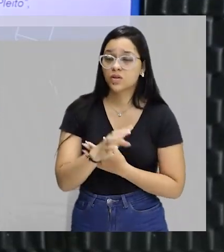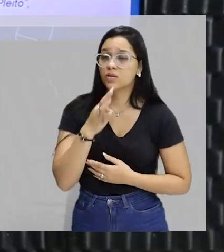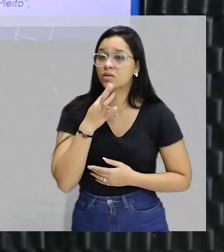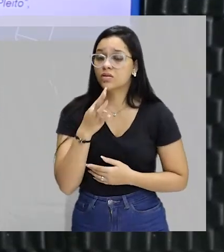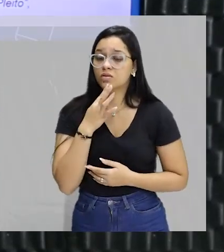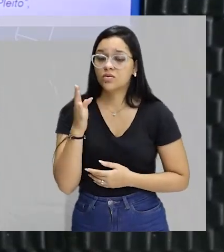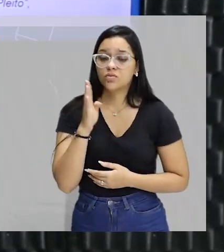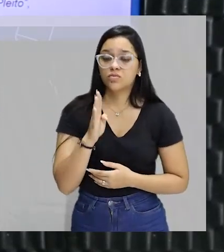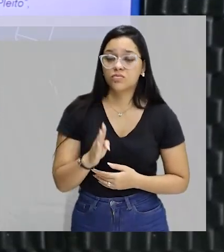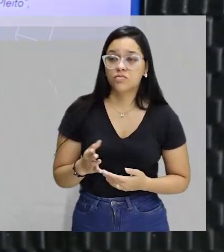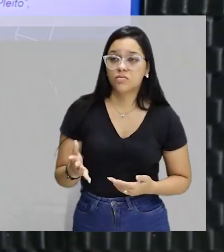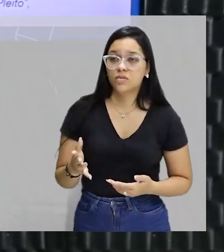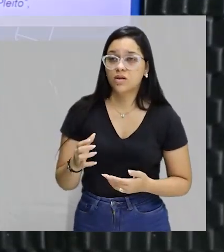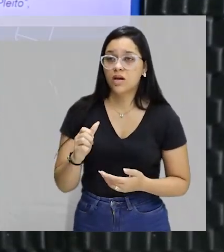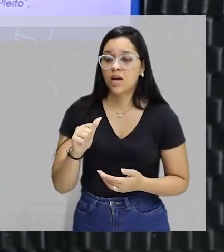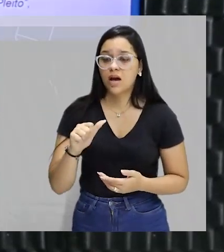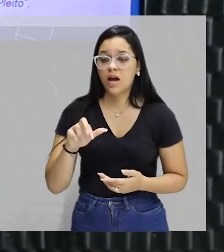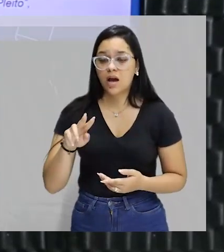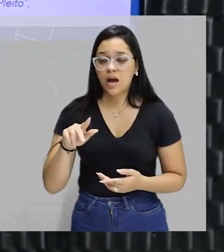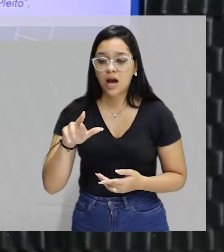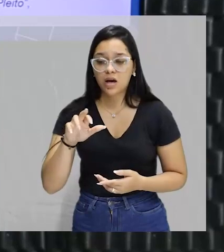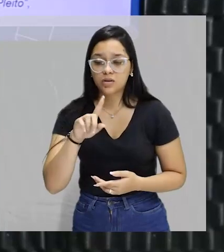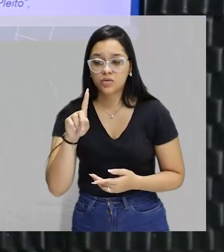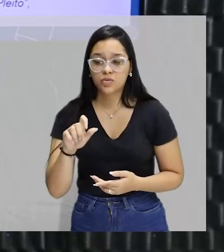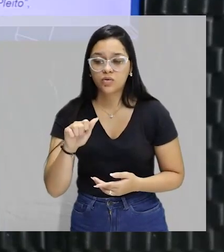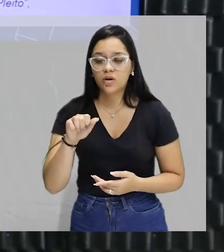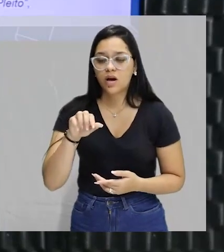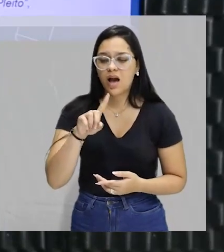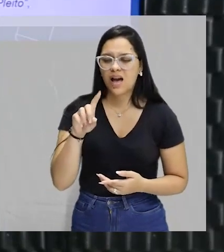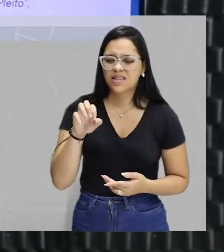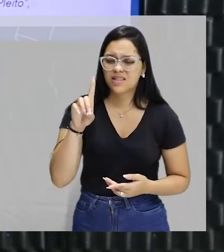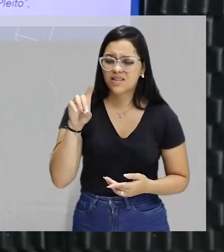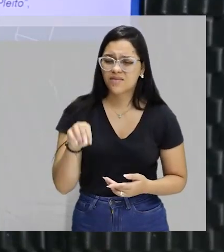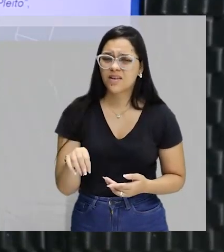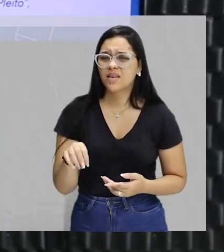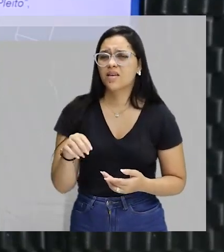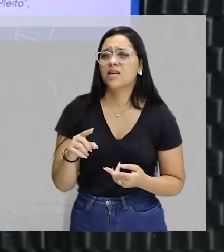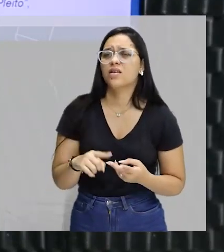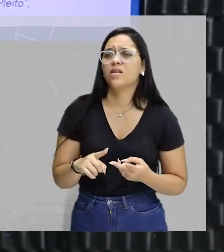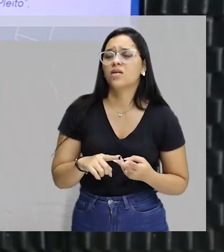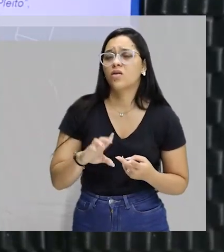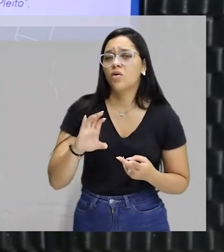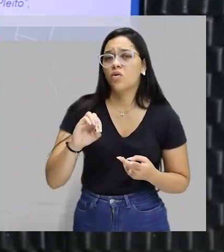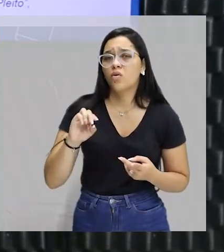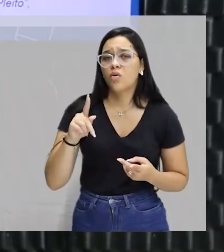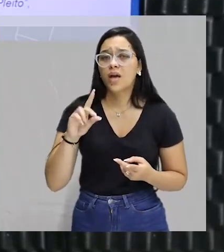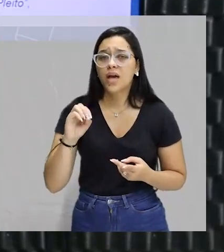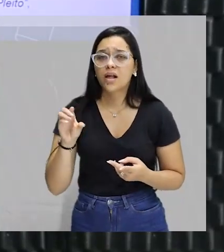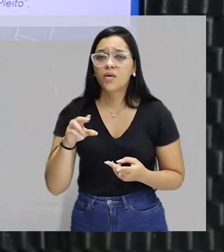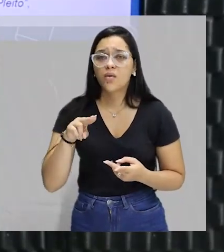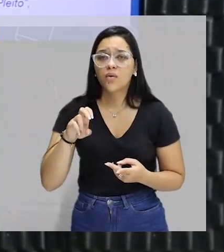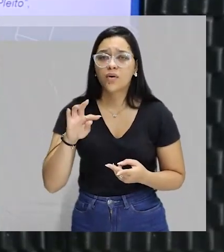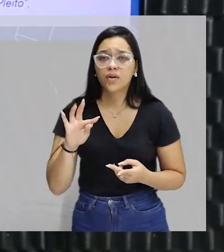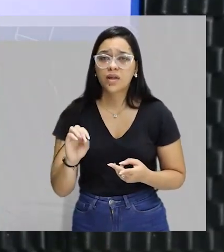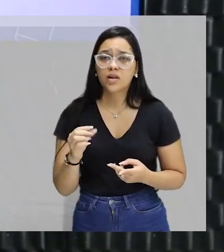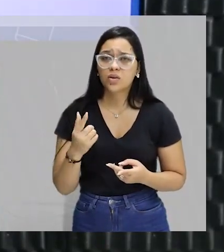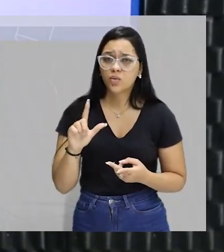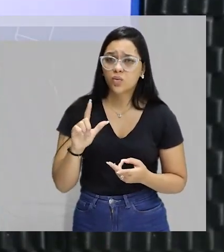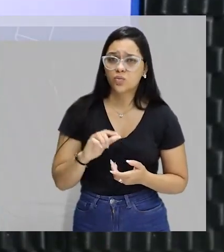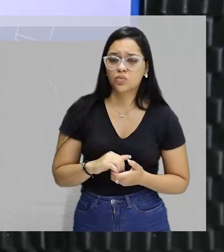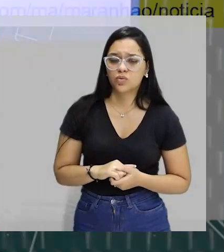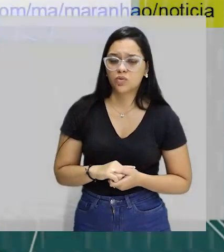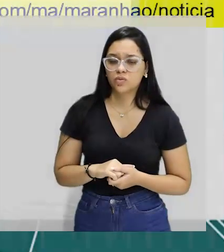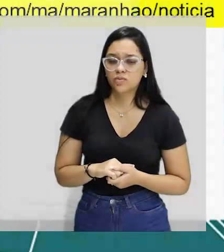nacionalmente. Arthur Azevedo, século XIX, Gonçalves Dias, escreveu o teatro maranhense, Coelho Neto, que eu falei no início da aula, entre outros.